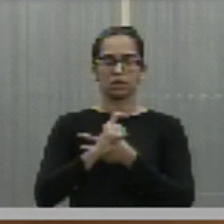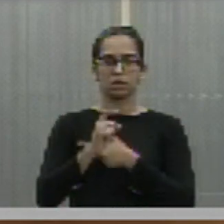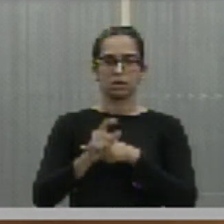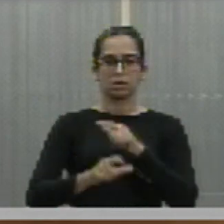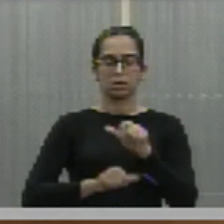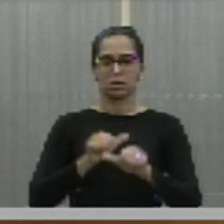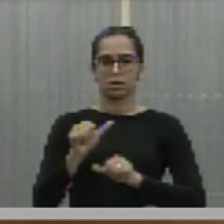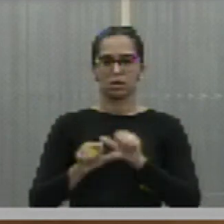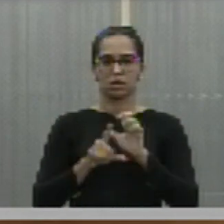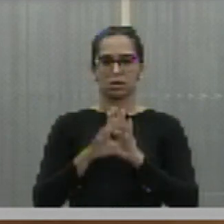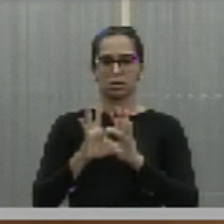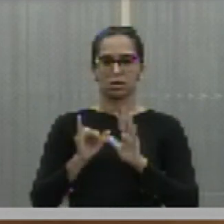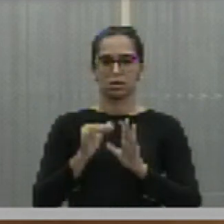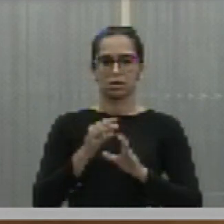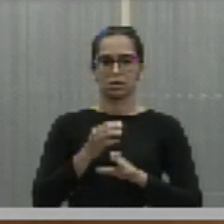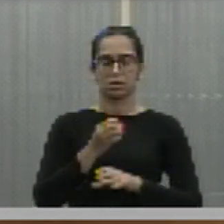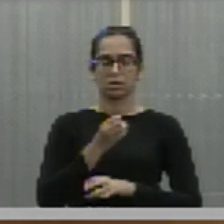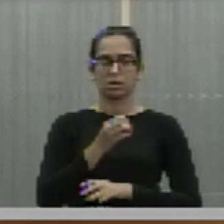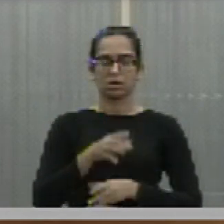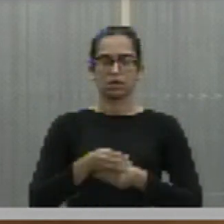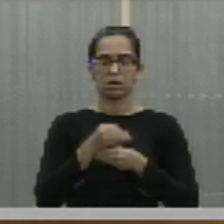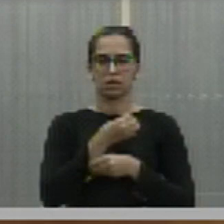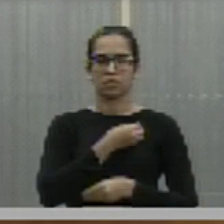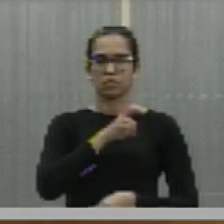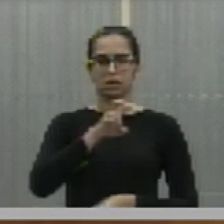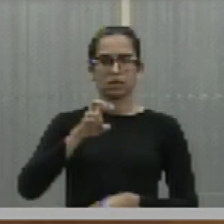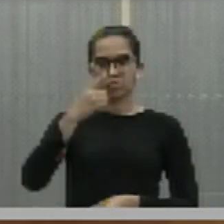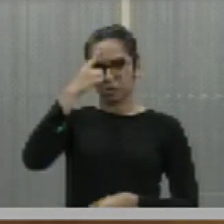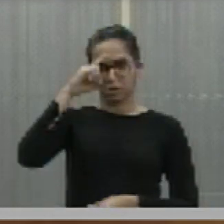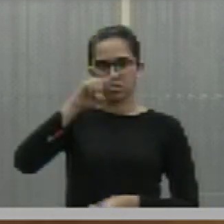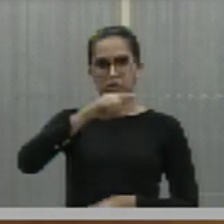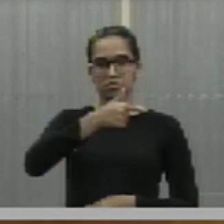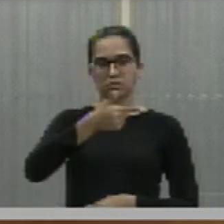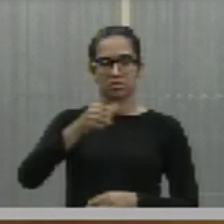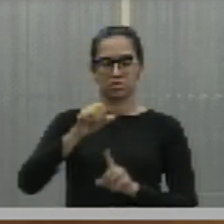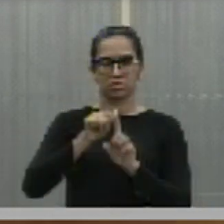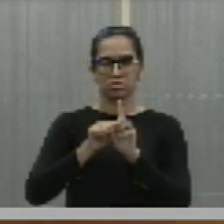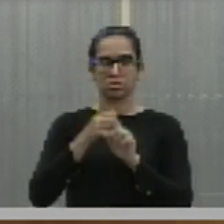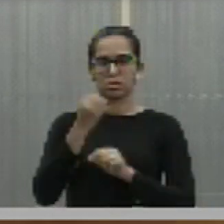complementar número 55, de 26 de outubro de 2005.